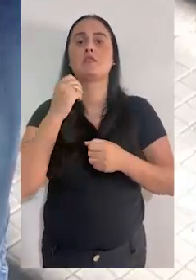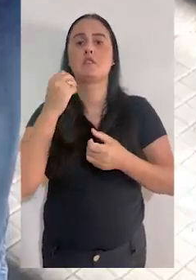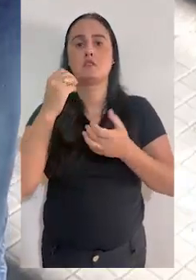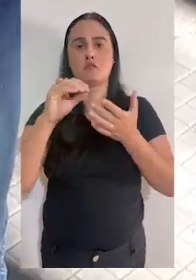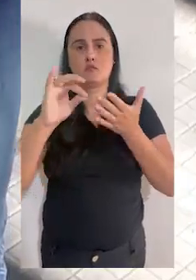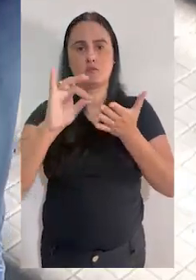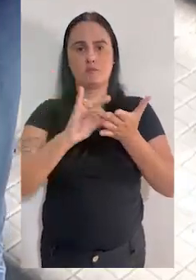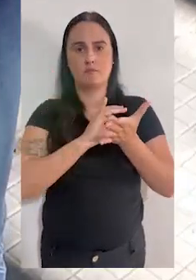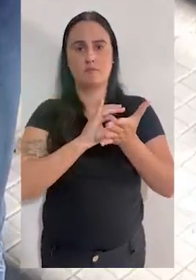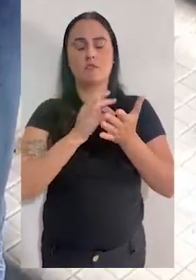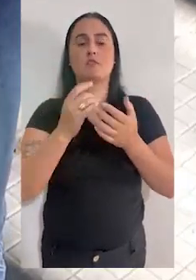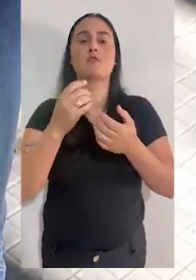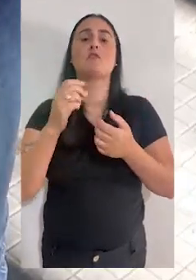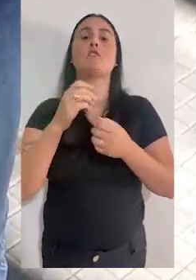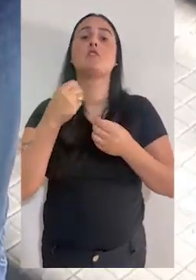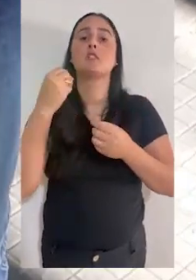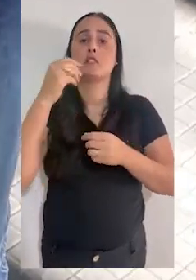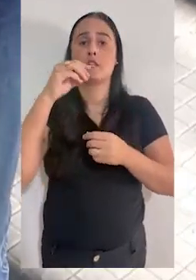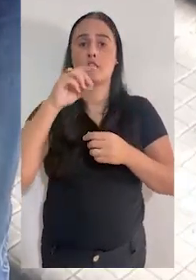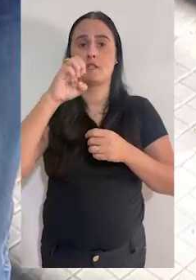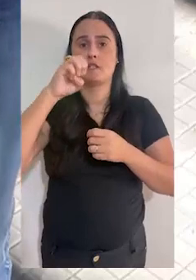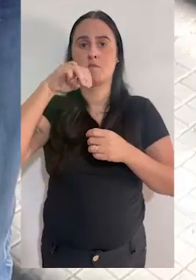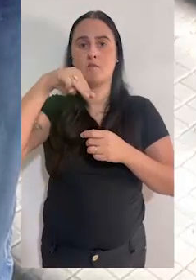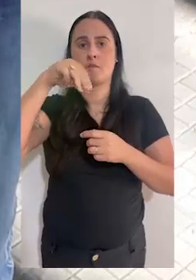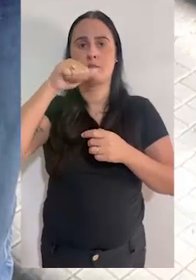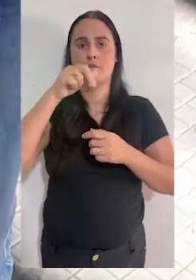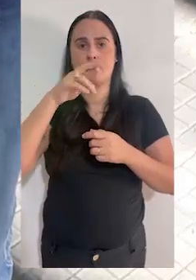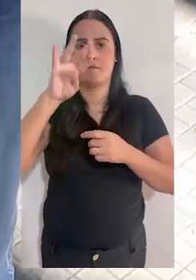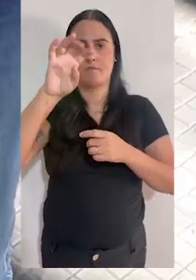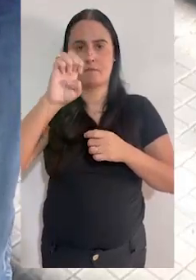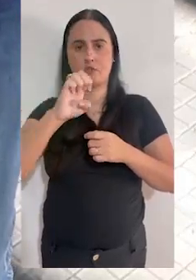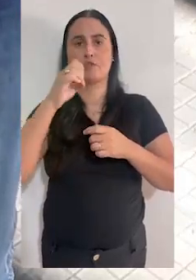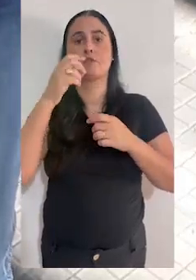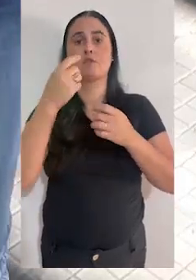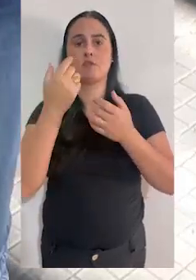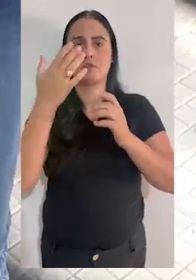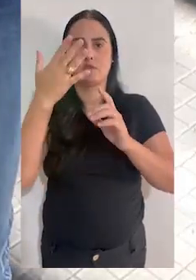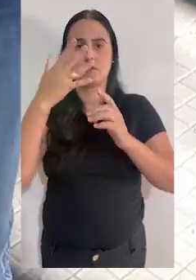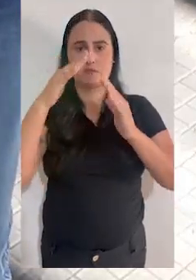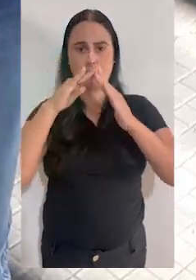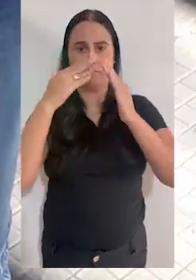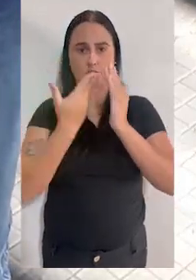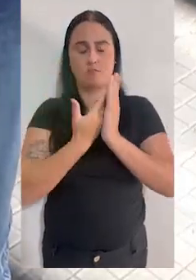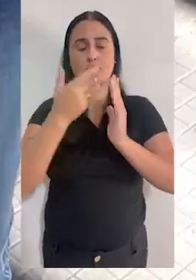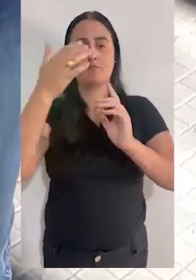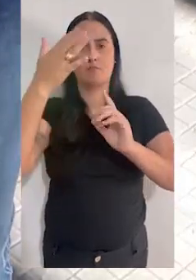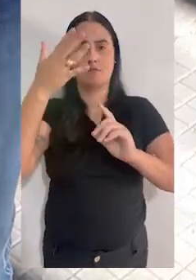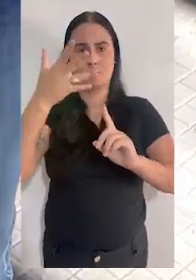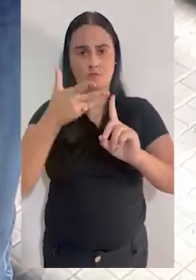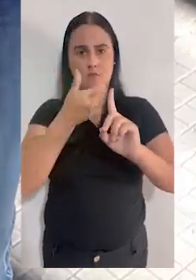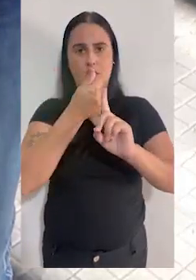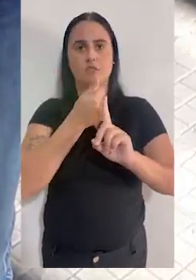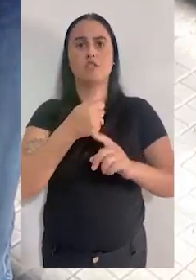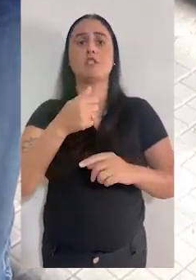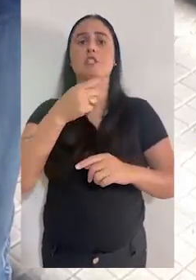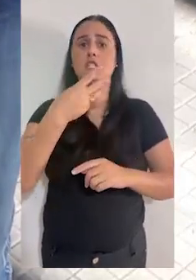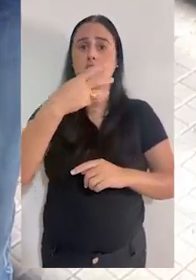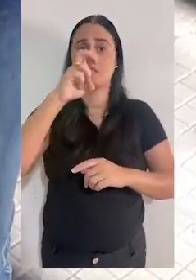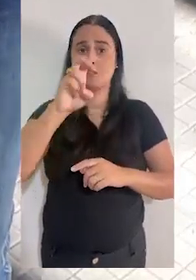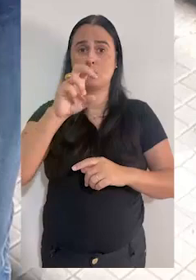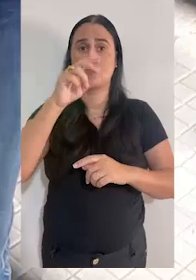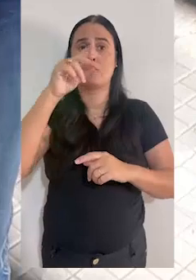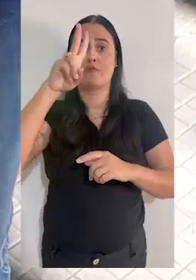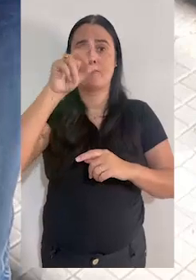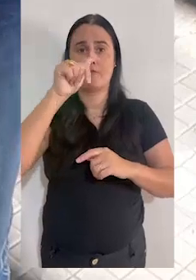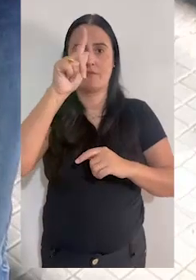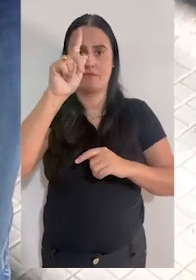Escola Municipal de Artes Maria José Guedes, a EMART, na próxima segunda-feira, dia 17. Serão abertas 35 vagas para